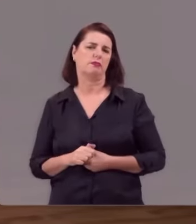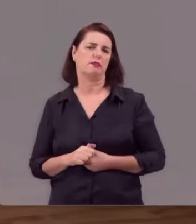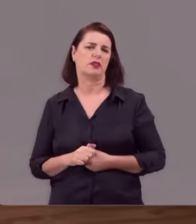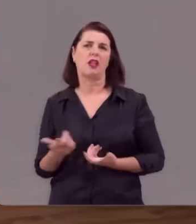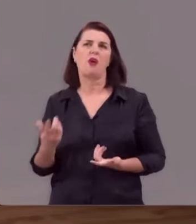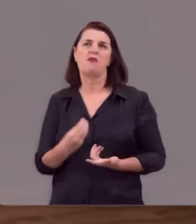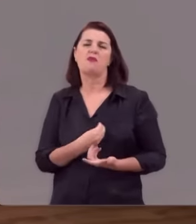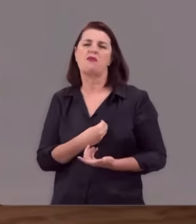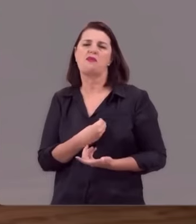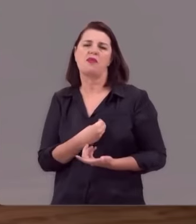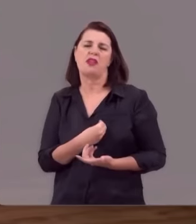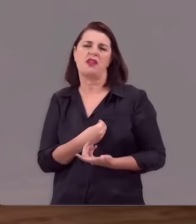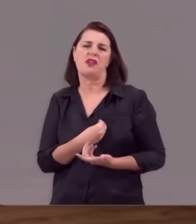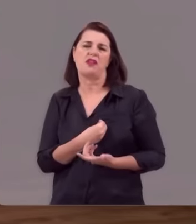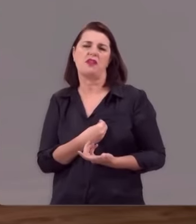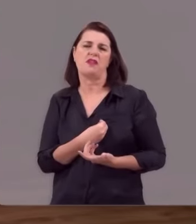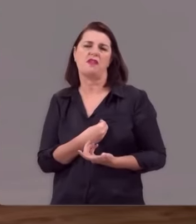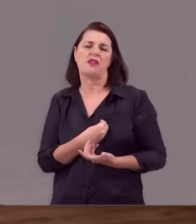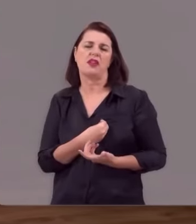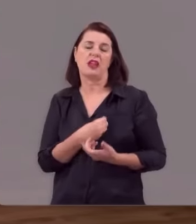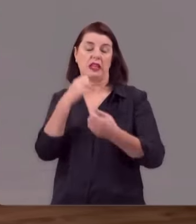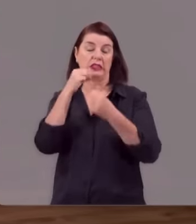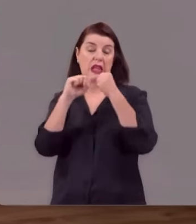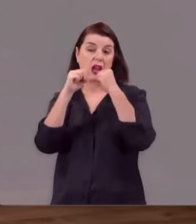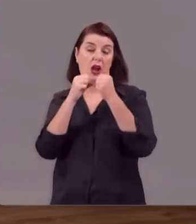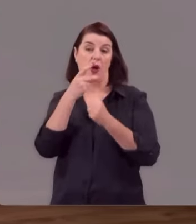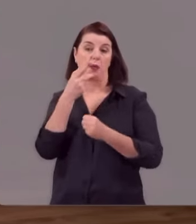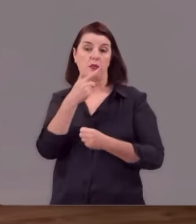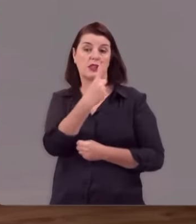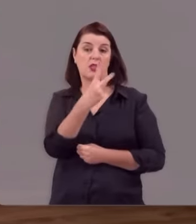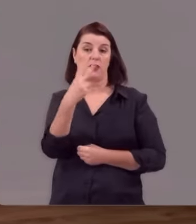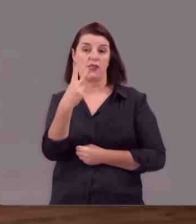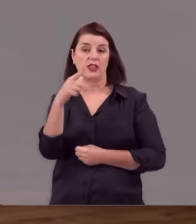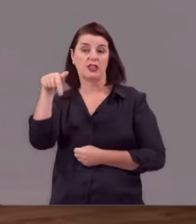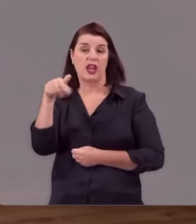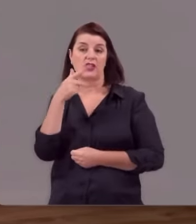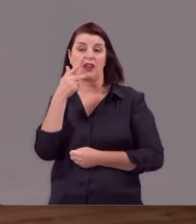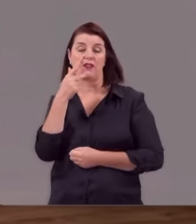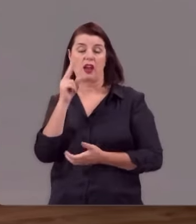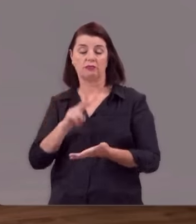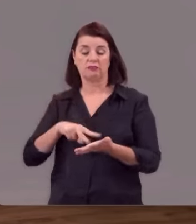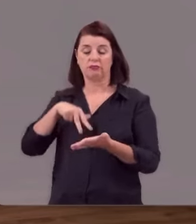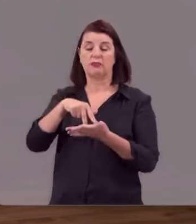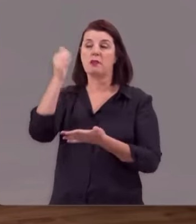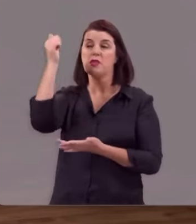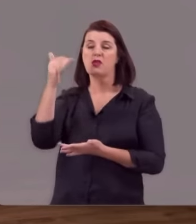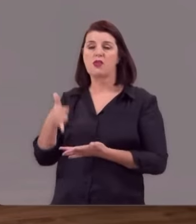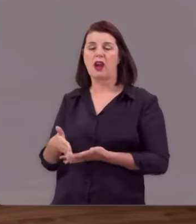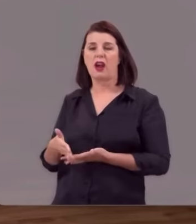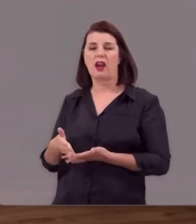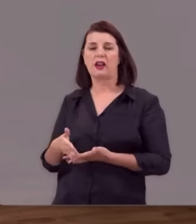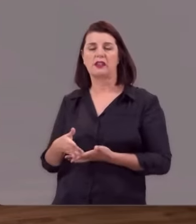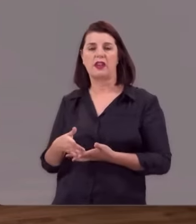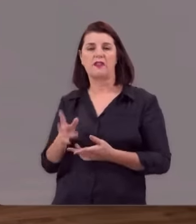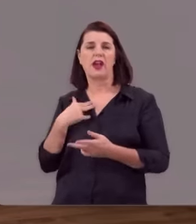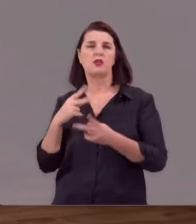Ela não vive. Como diz lá o Salmo 127, ela levanta de madrugada, ela vai